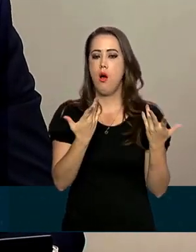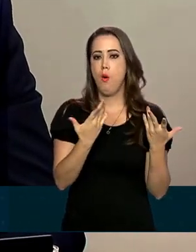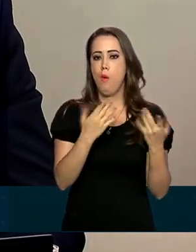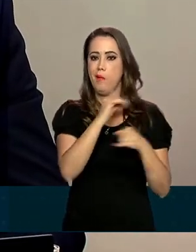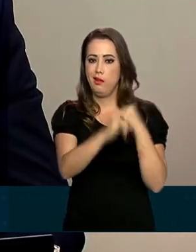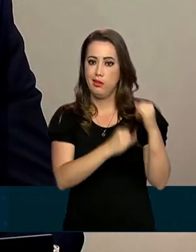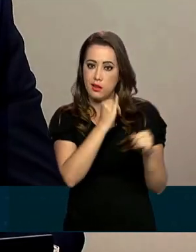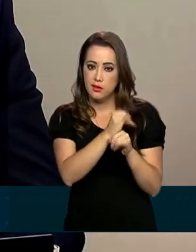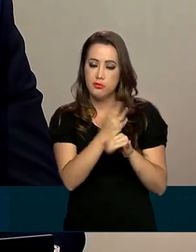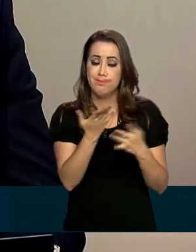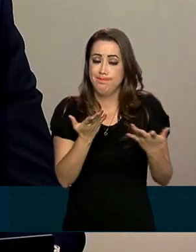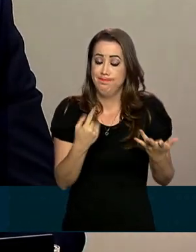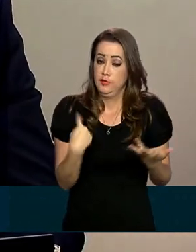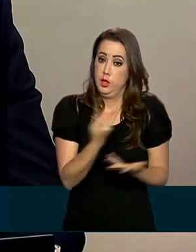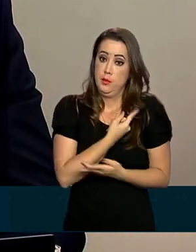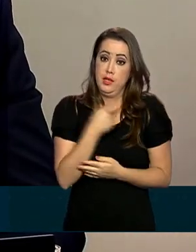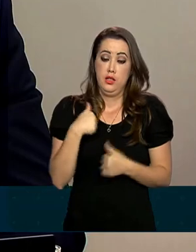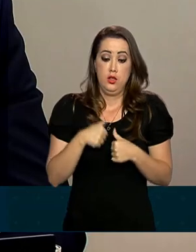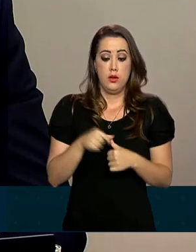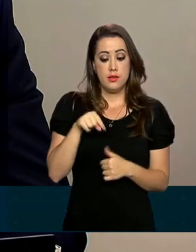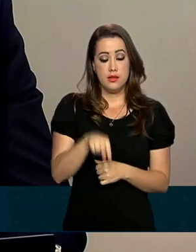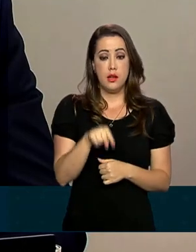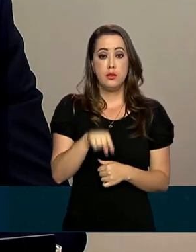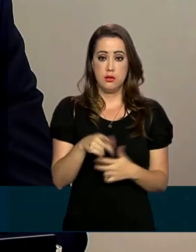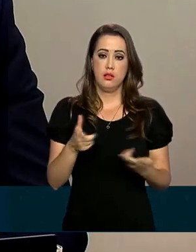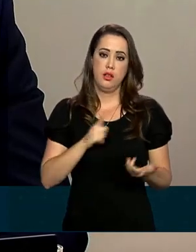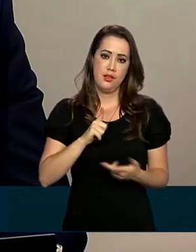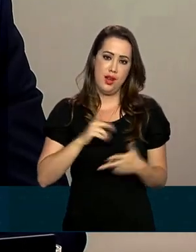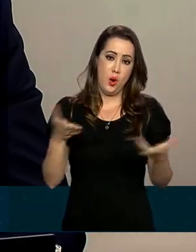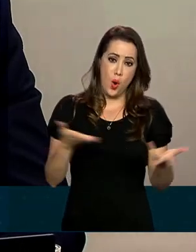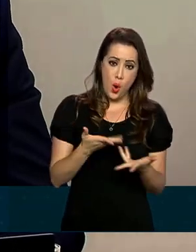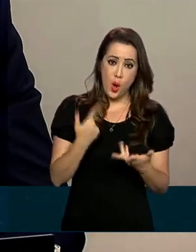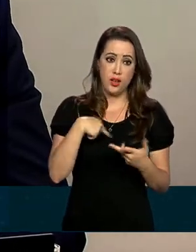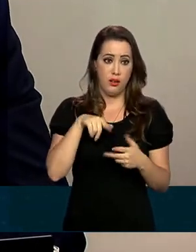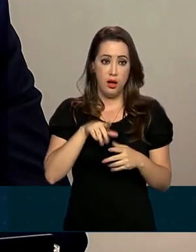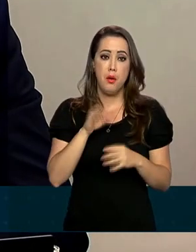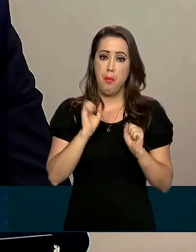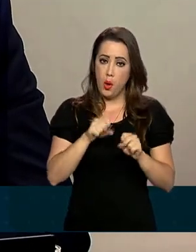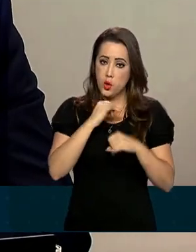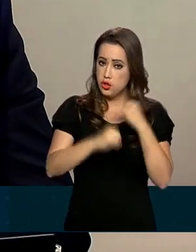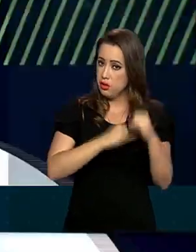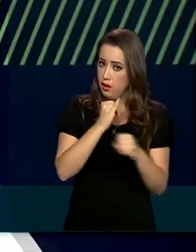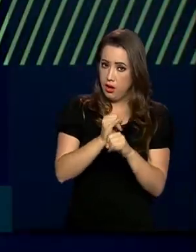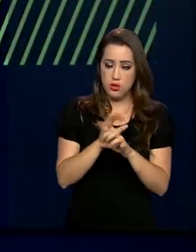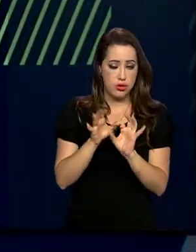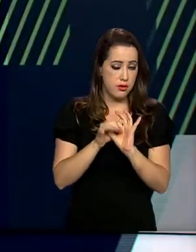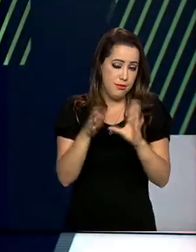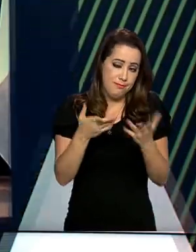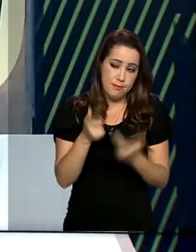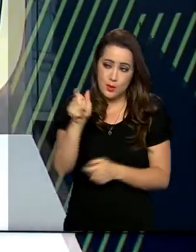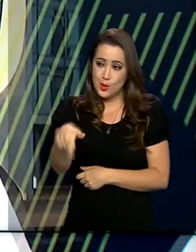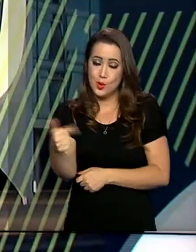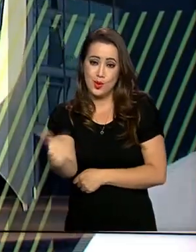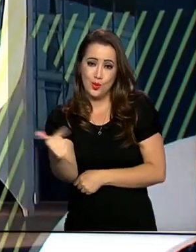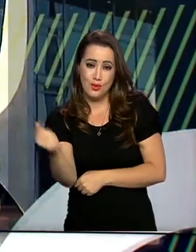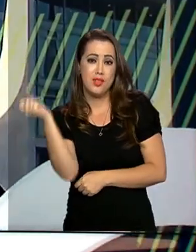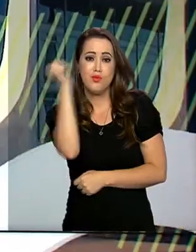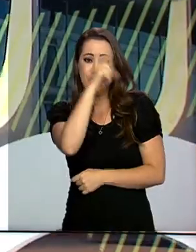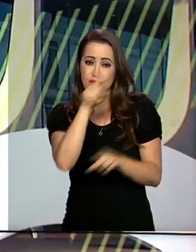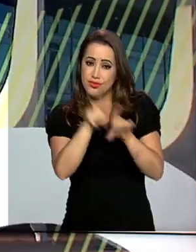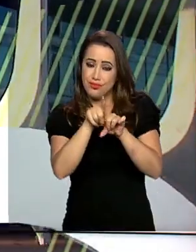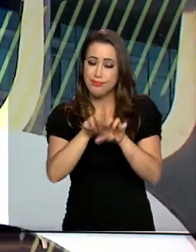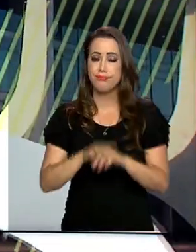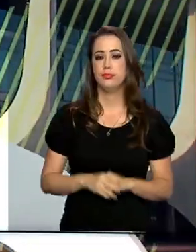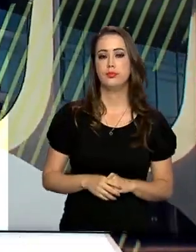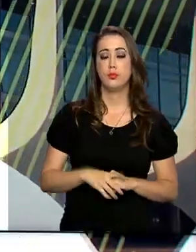enfim. Para nós que estamos tendo tudo isso, difícil, imagina isso que não estão. O presidente Jair